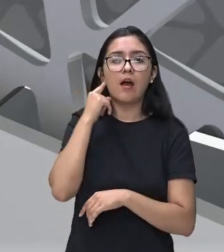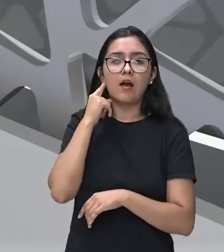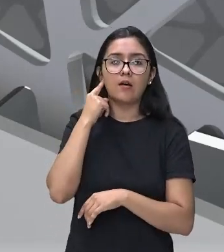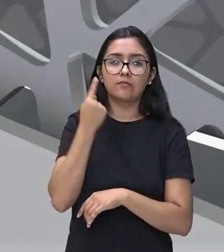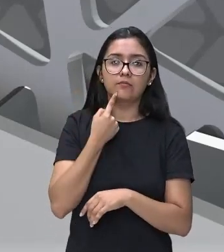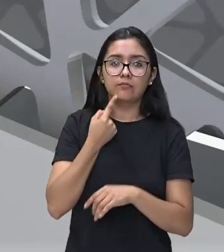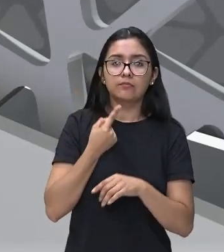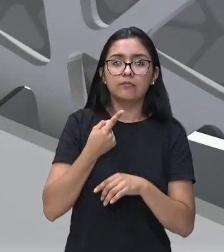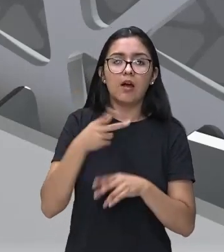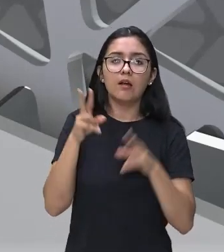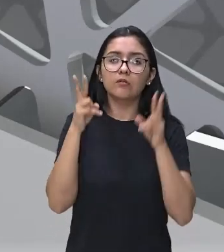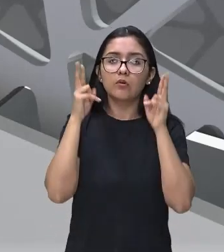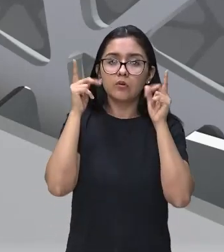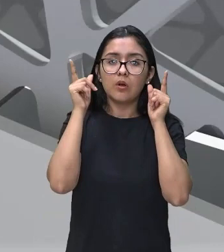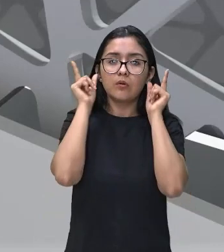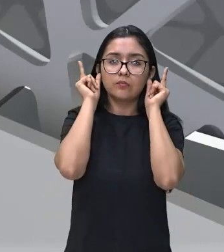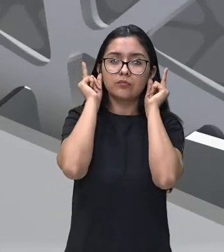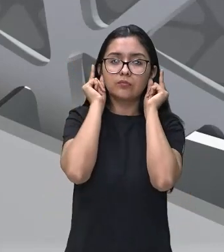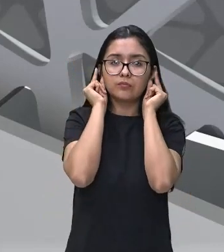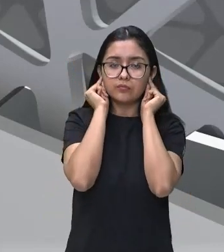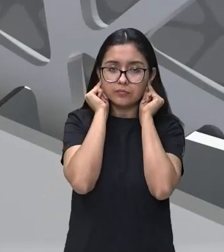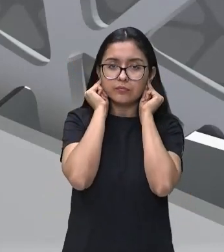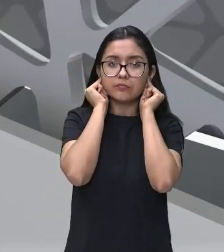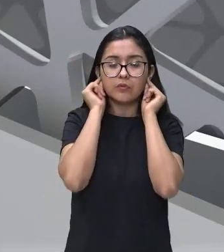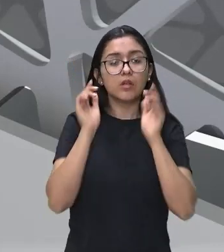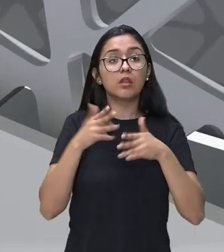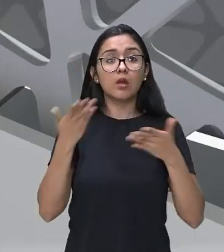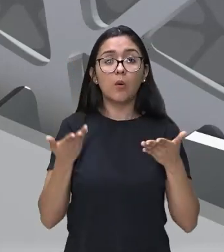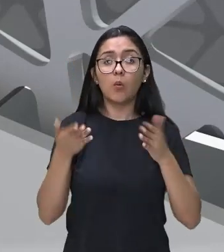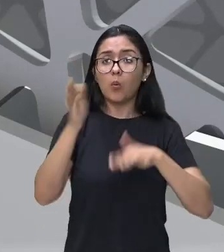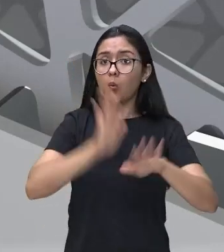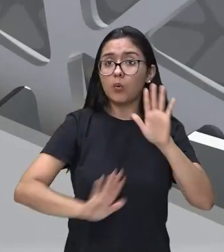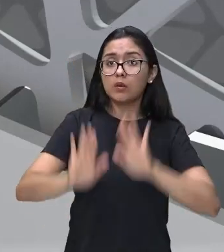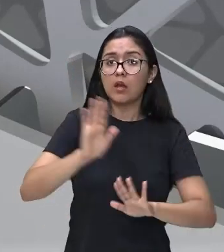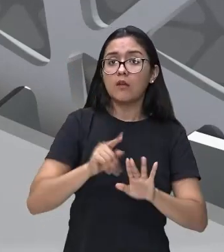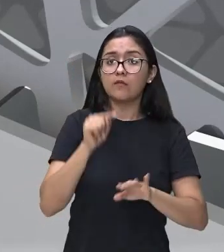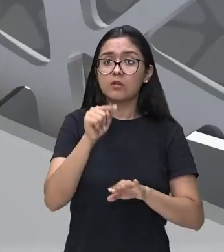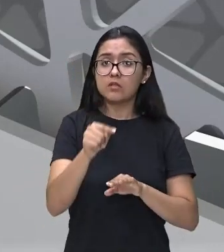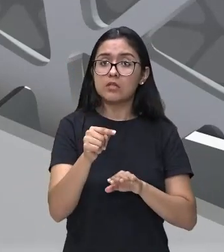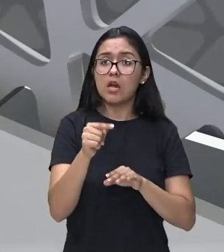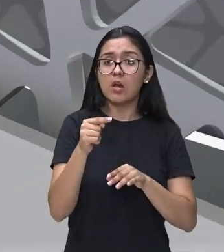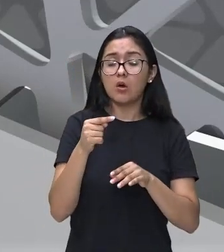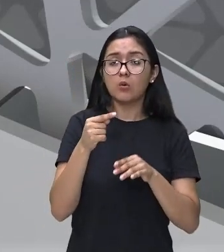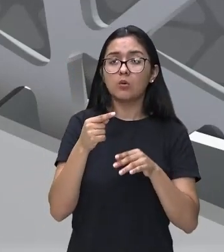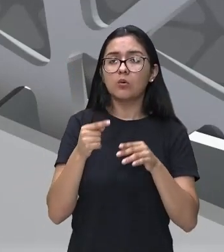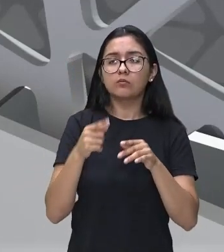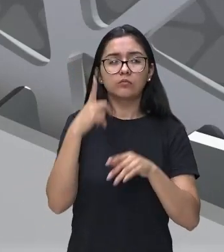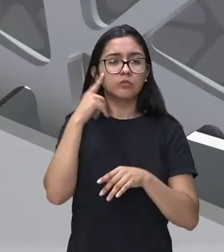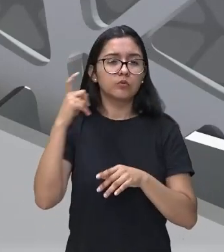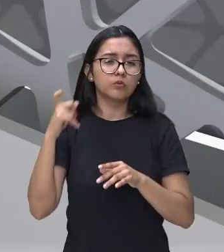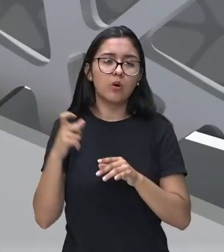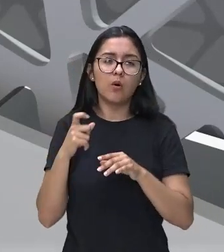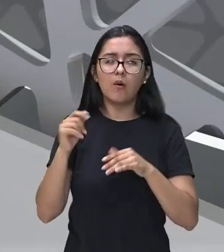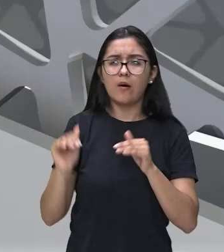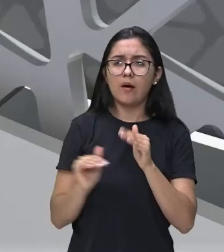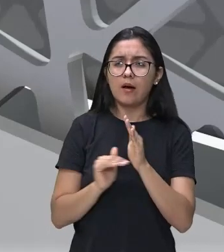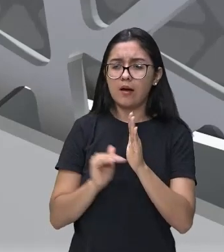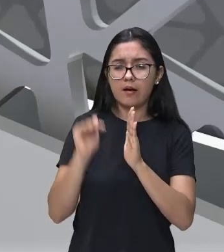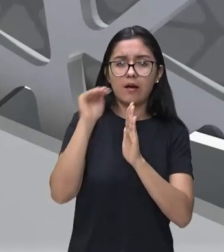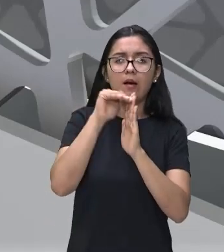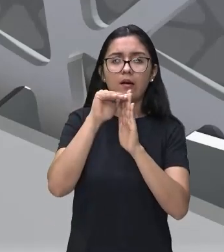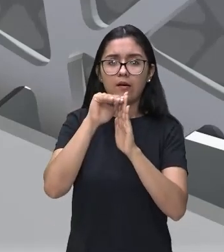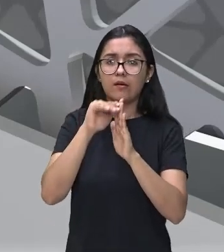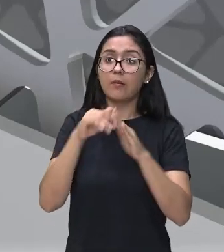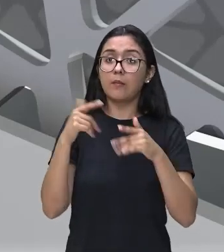estiverem próximo de sons muito intensos, vamos dizer assim, certo? Porque isso